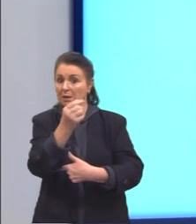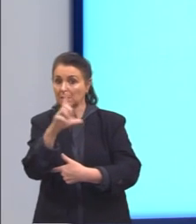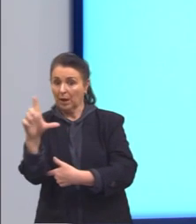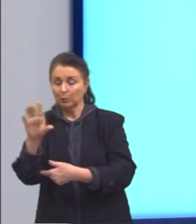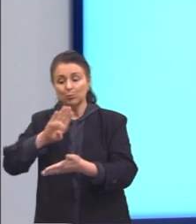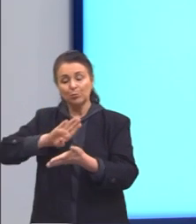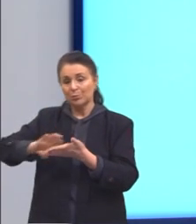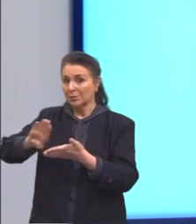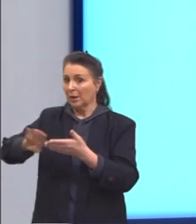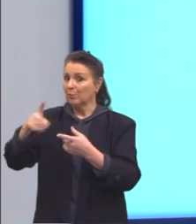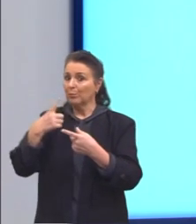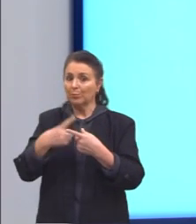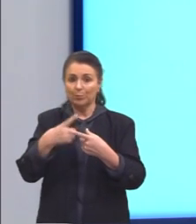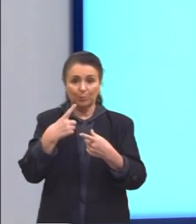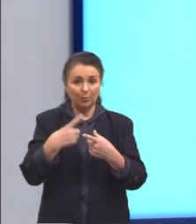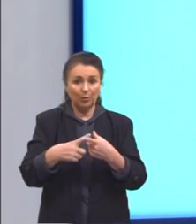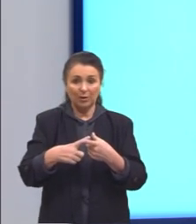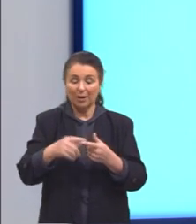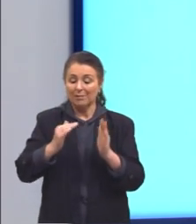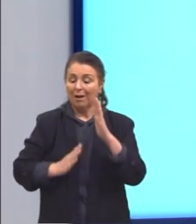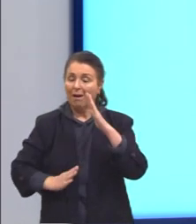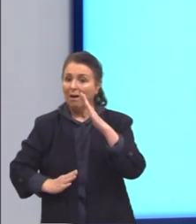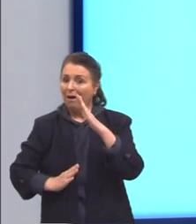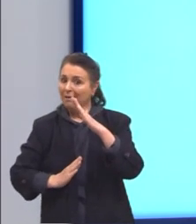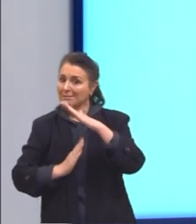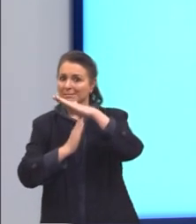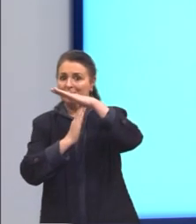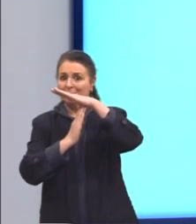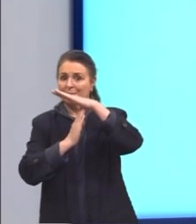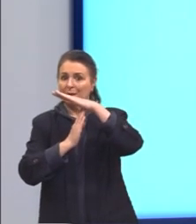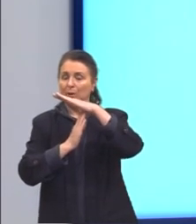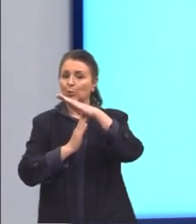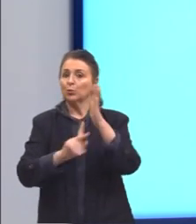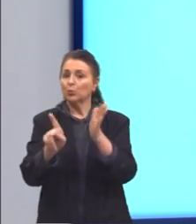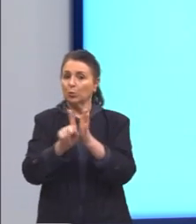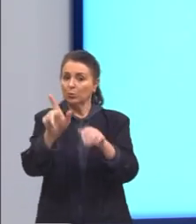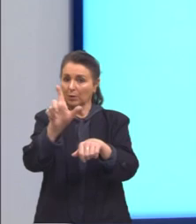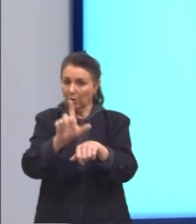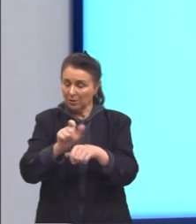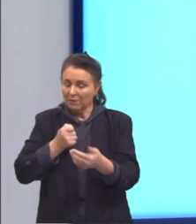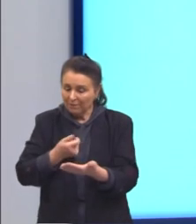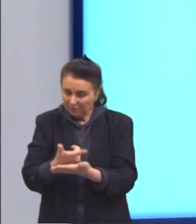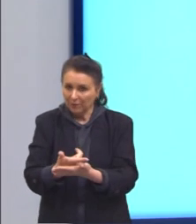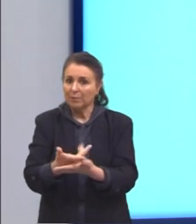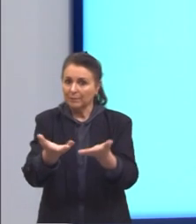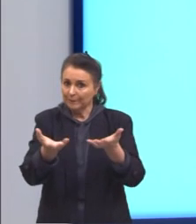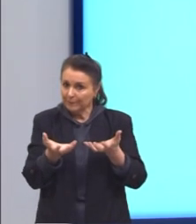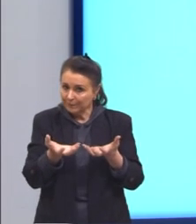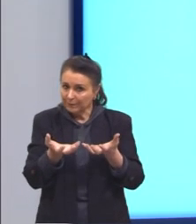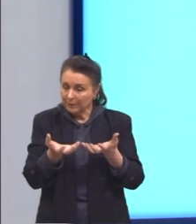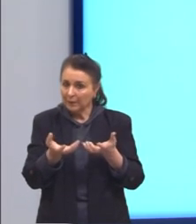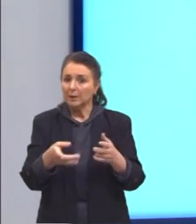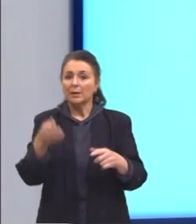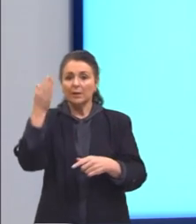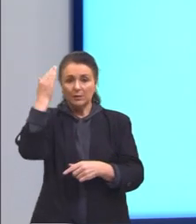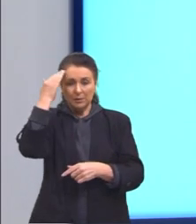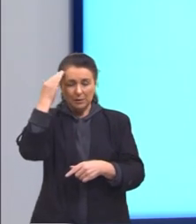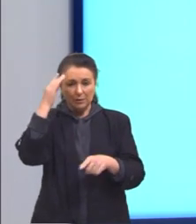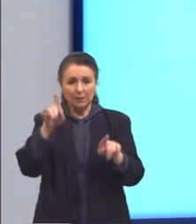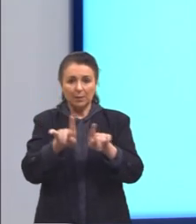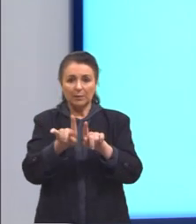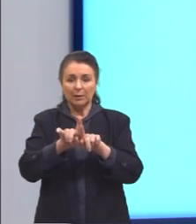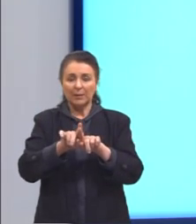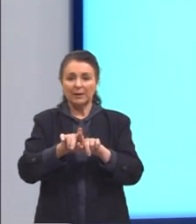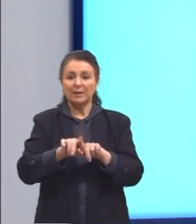porque o custo seria acima do que o dono vai pagar. E a gente sabe ainda, né, que nessa faixa de